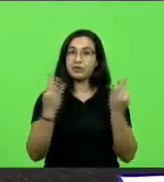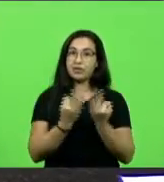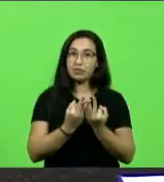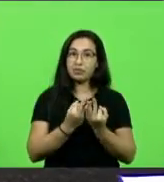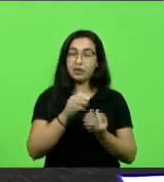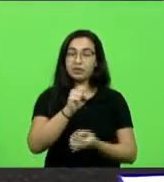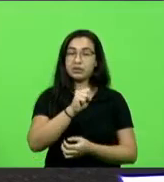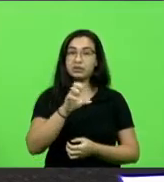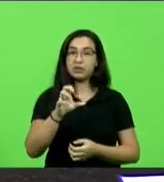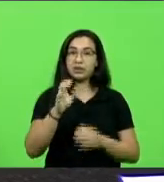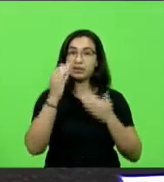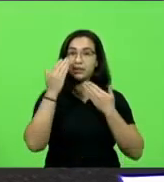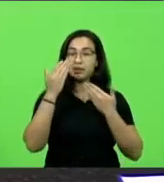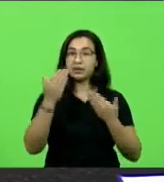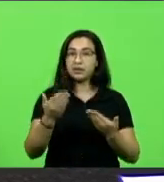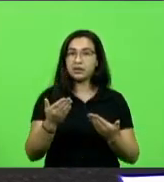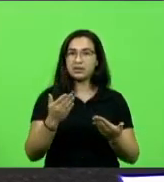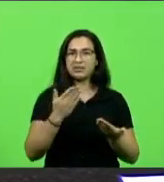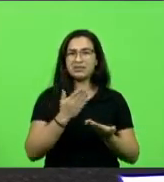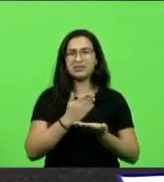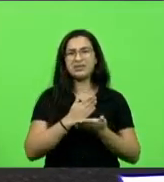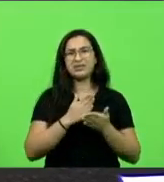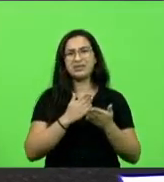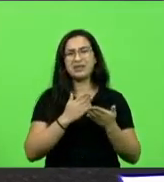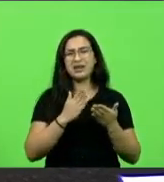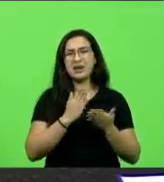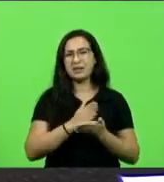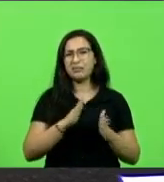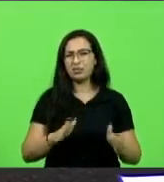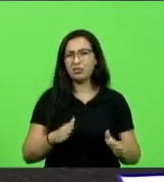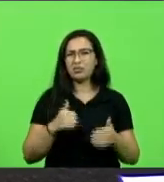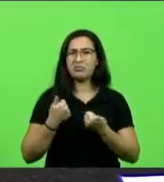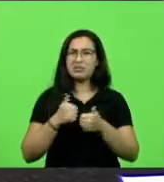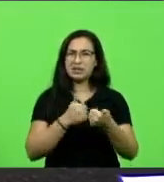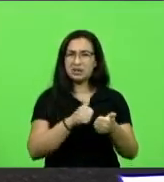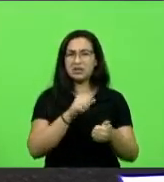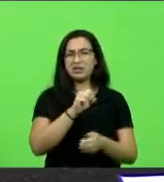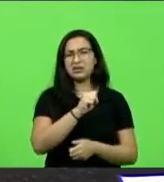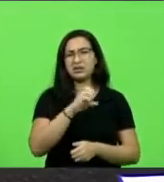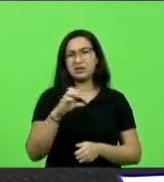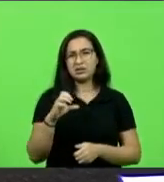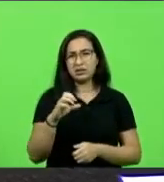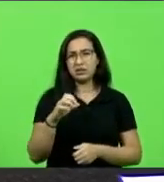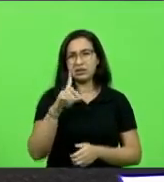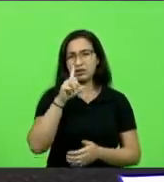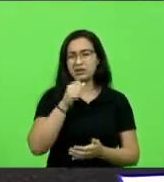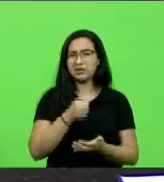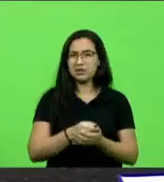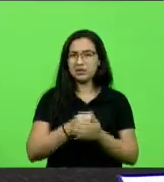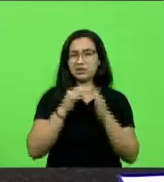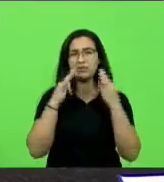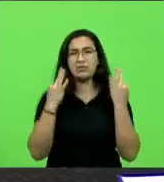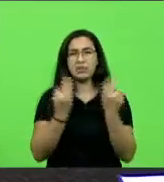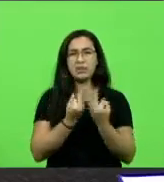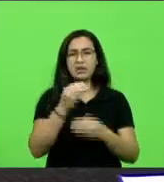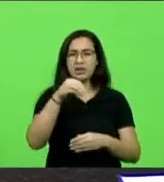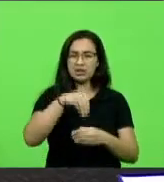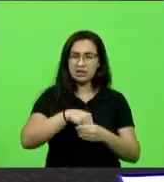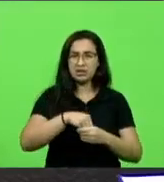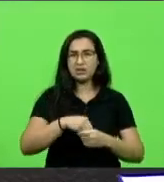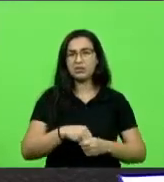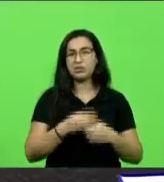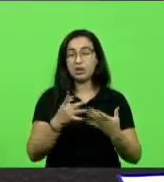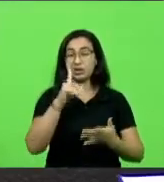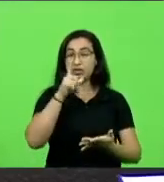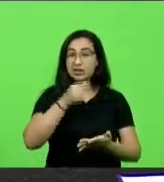agradecem. Chega de perseguir catarinense por tomar decisão familiar, por decidir